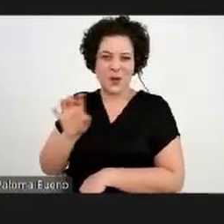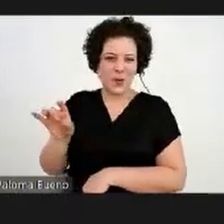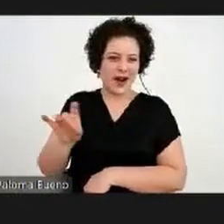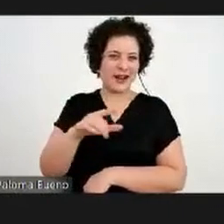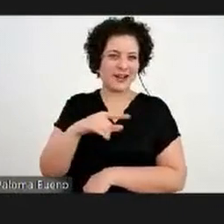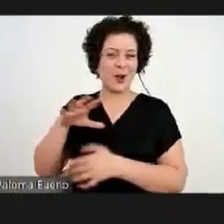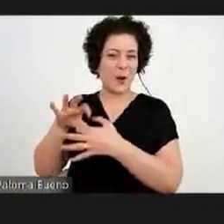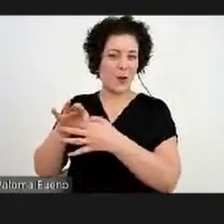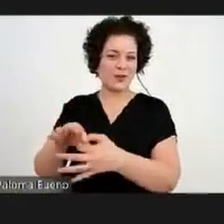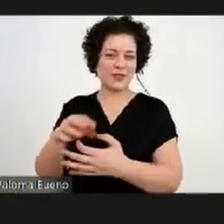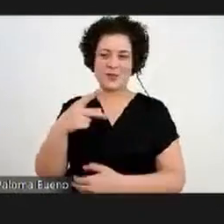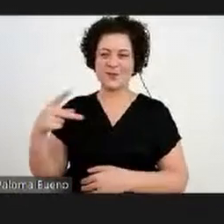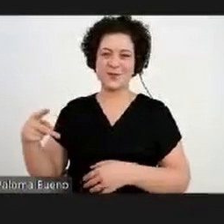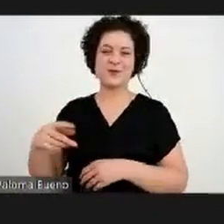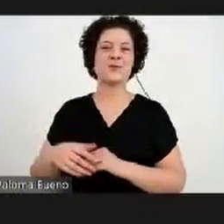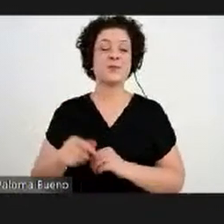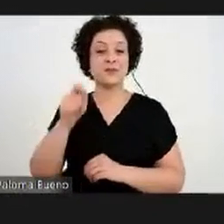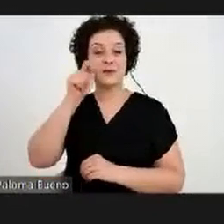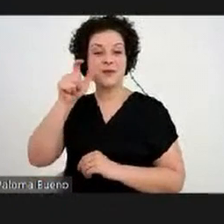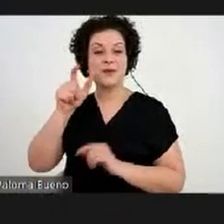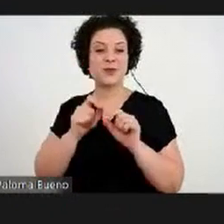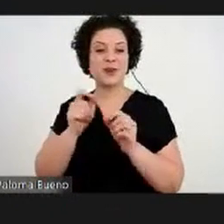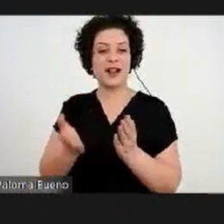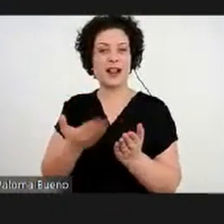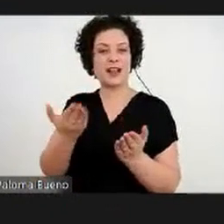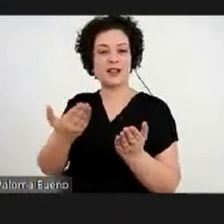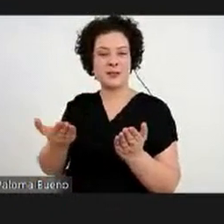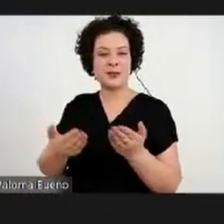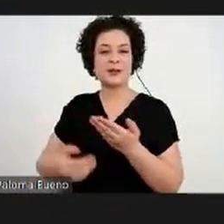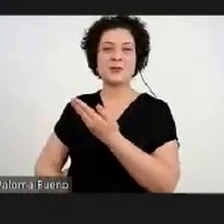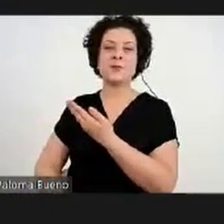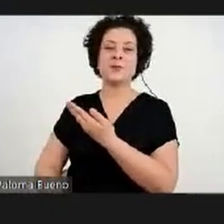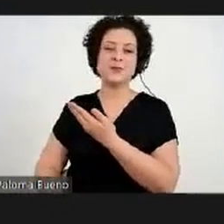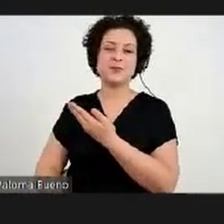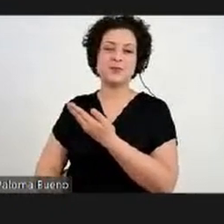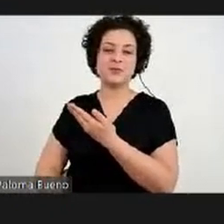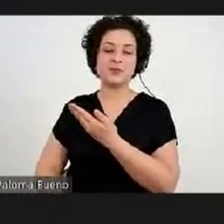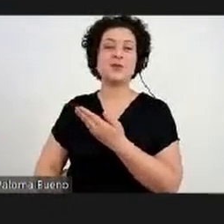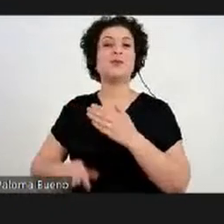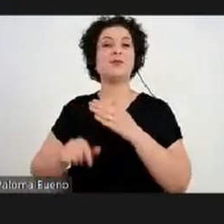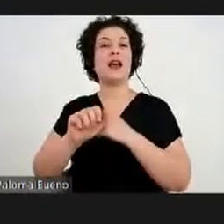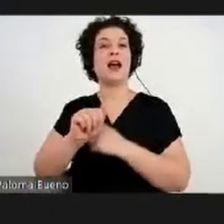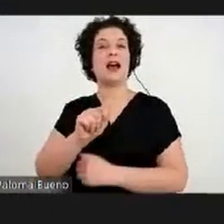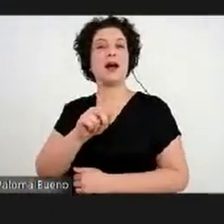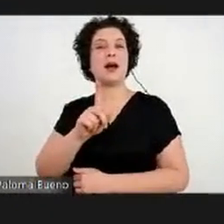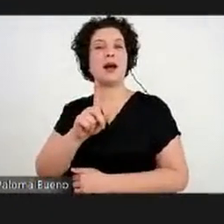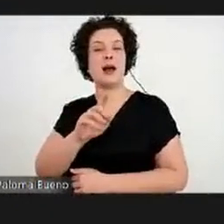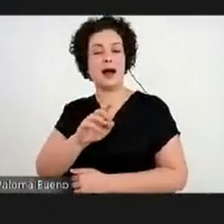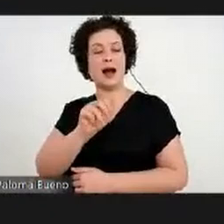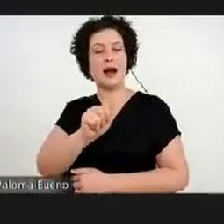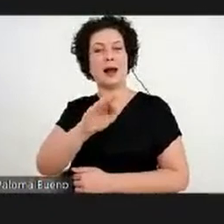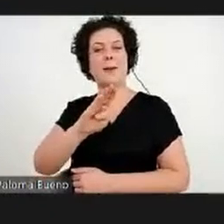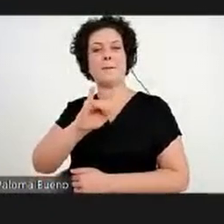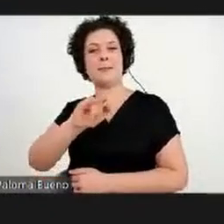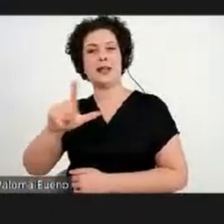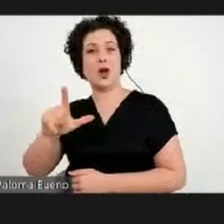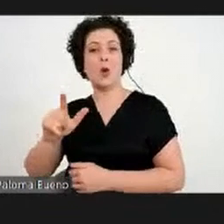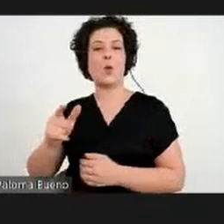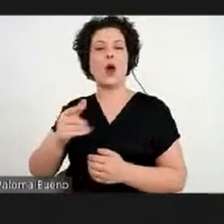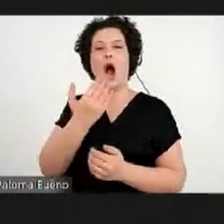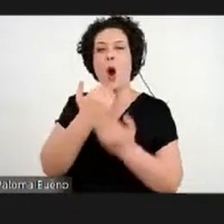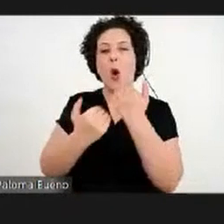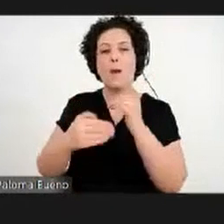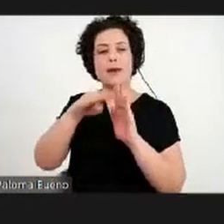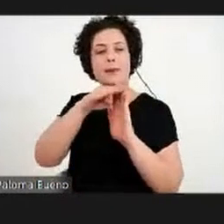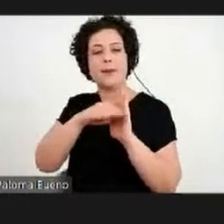Aqui também, muito interessante, que era um livro da editora Abril, de receita, e que ela